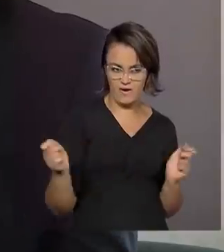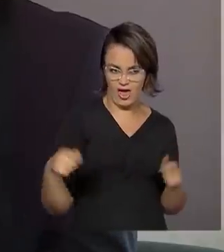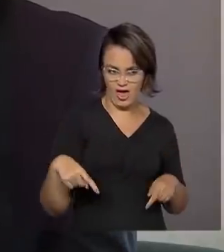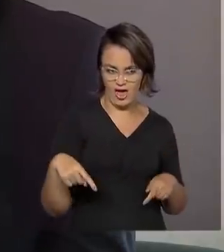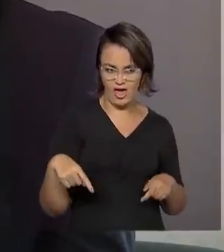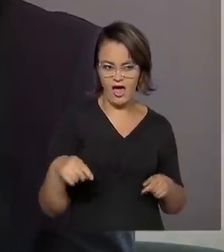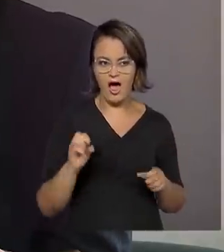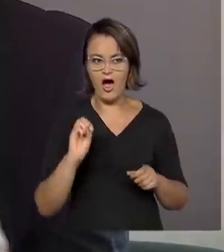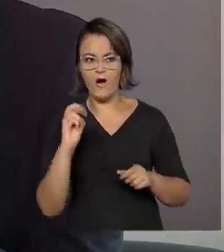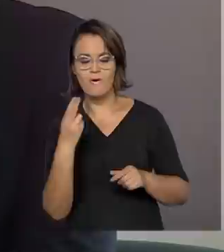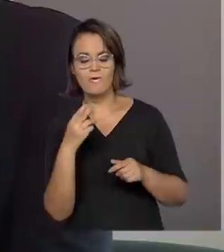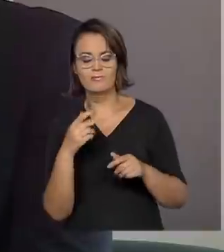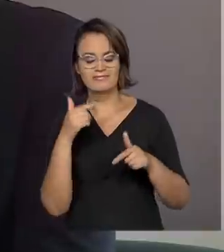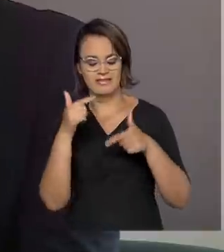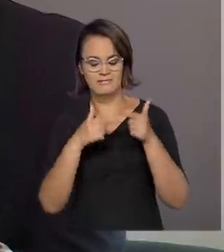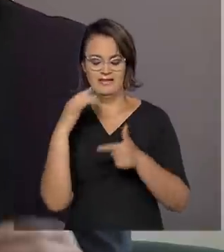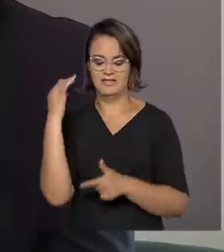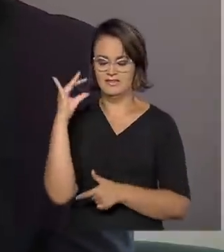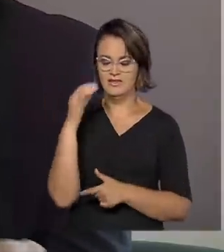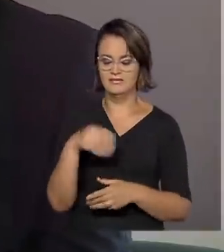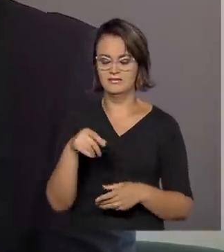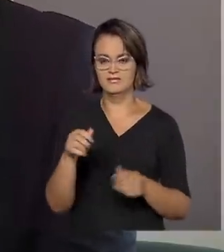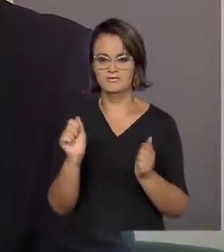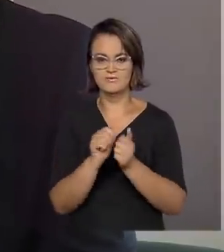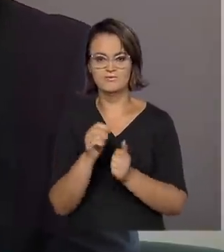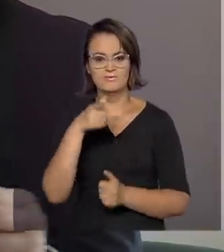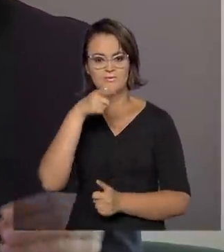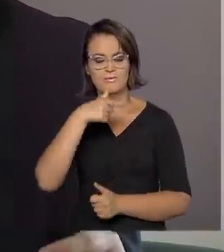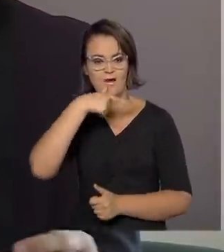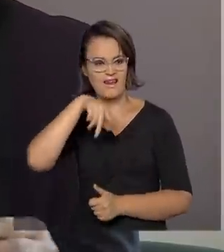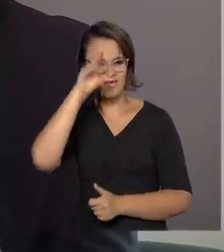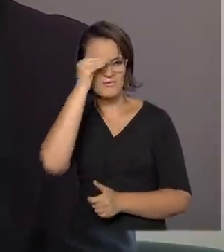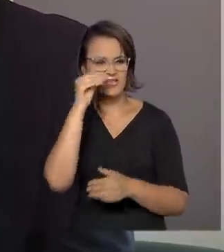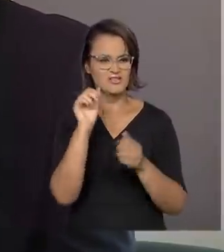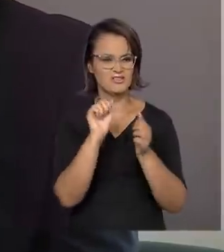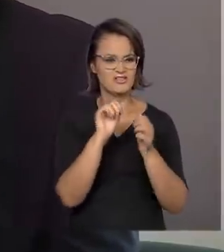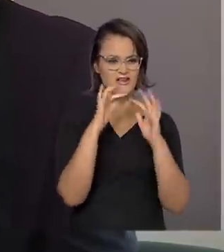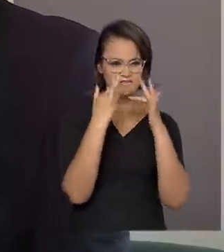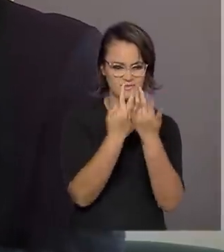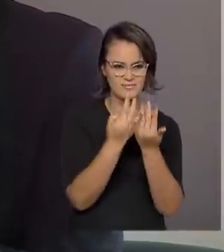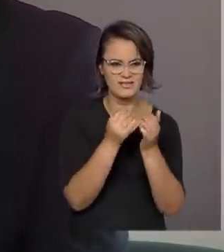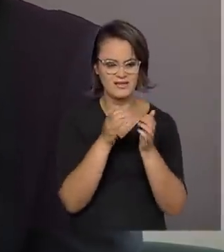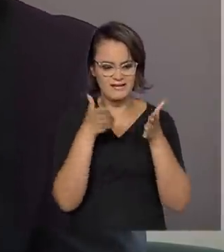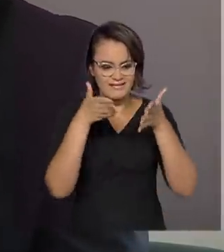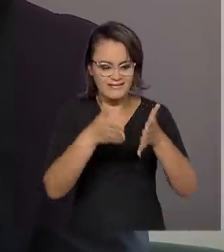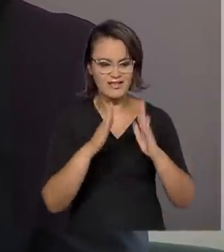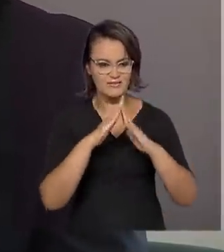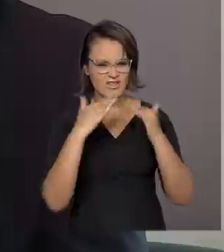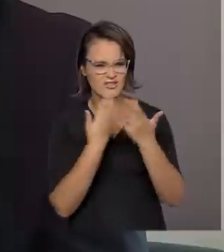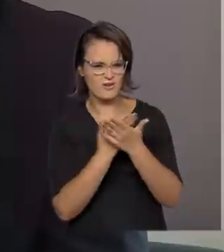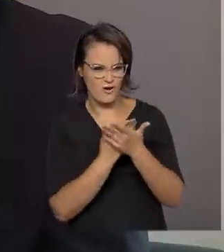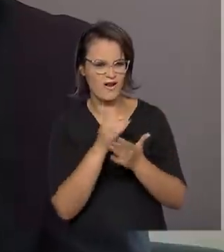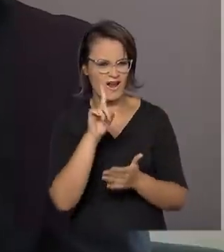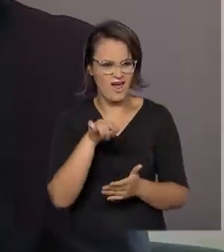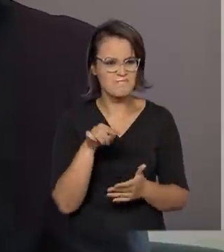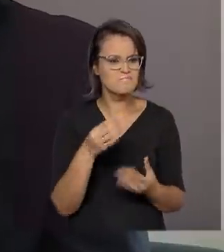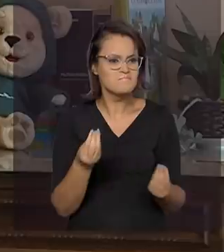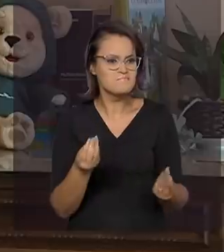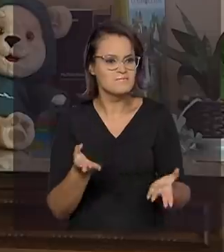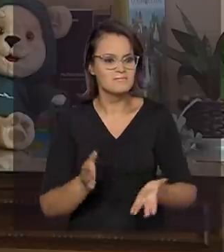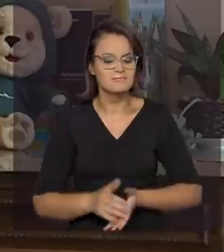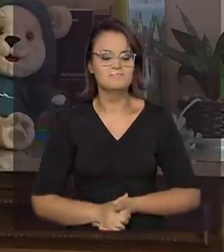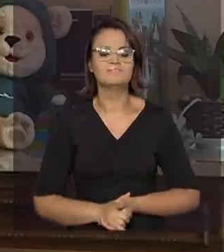trabalhar a ciência com a linguística junto com pais, crianças, professores na escola? Como é que funciona essa ideia?